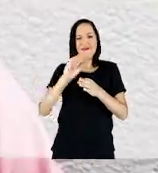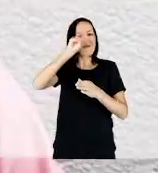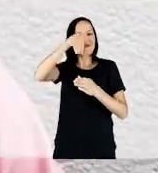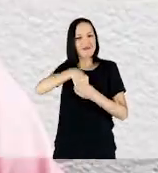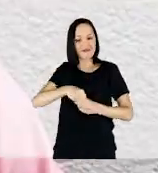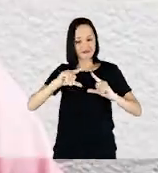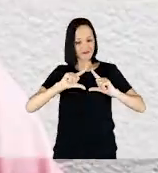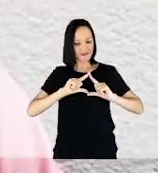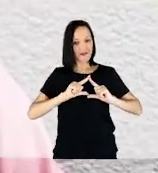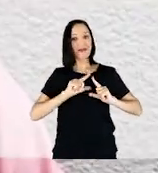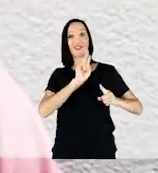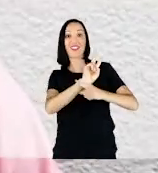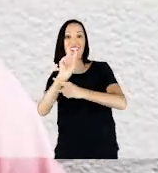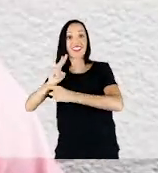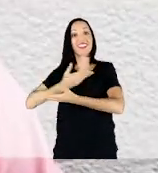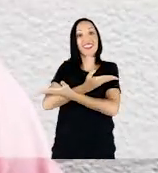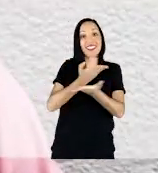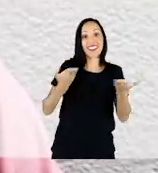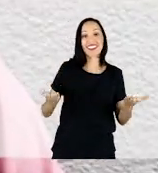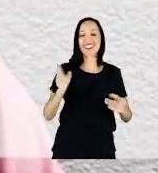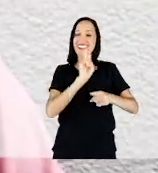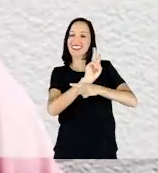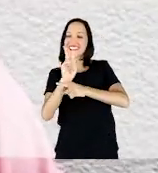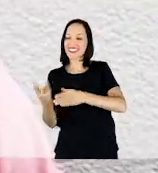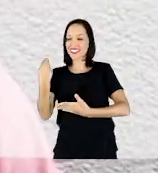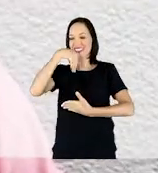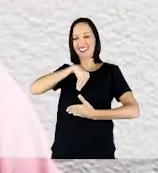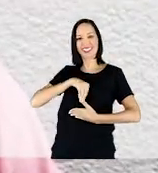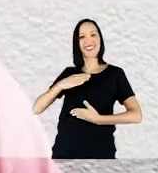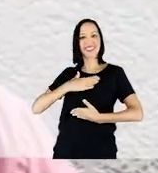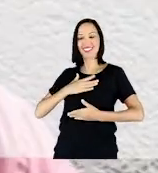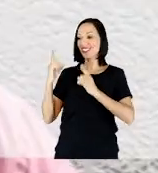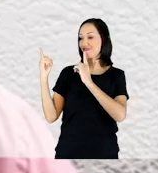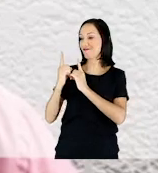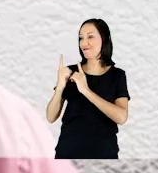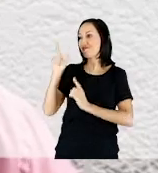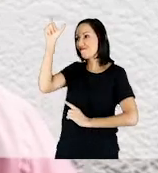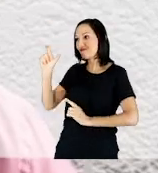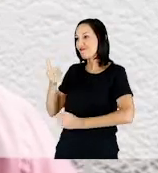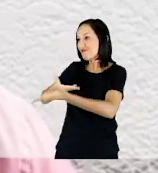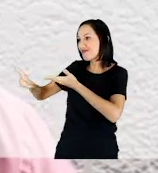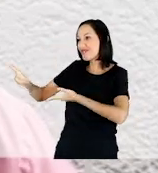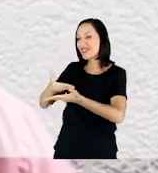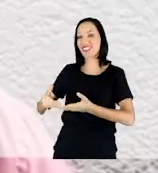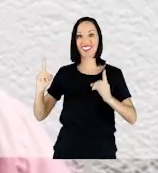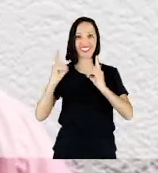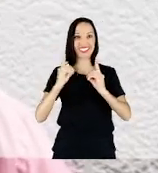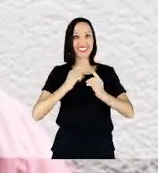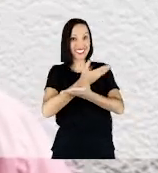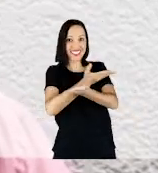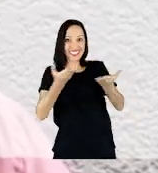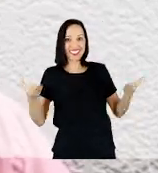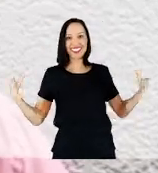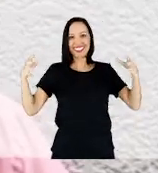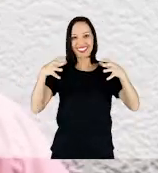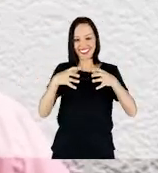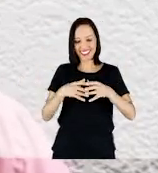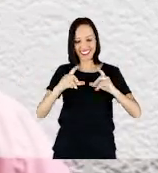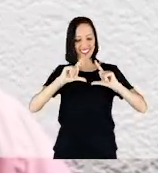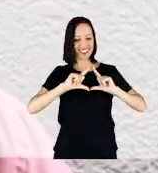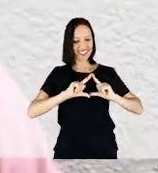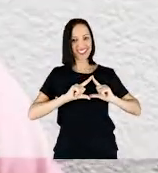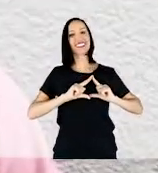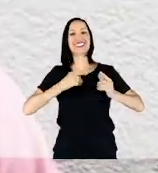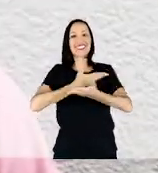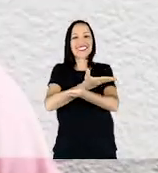Apsen é cuidar de pessoas. E este cuidar está em meu DNA. Cuidar dos pacientes, dos clientes e do time